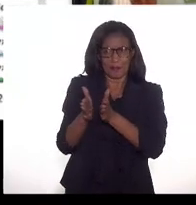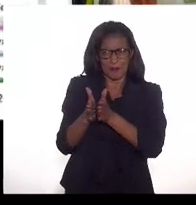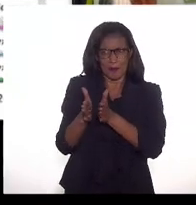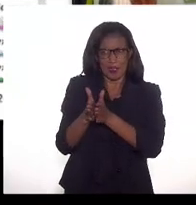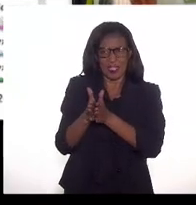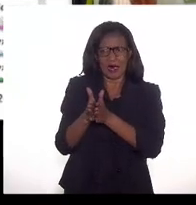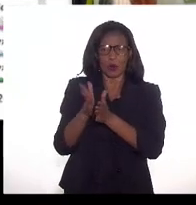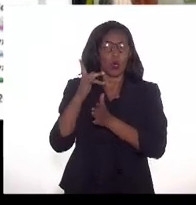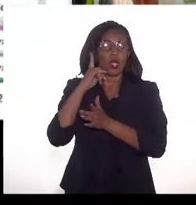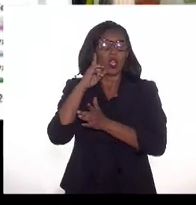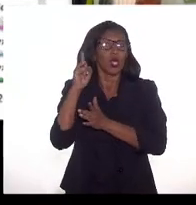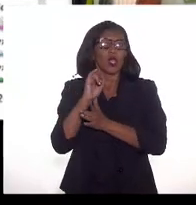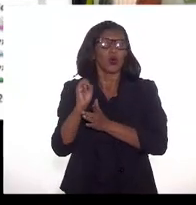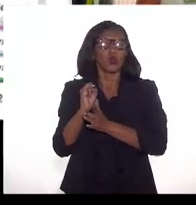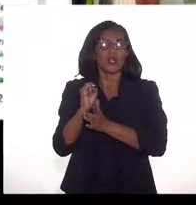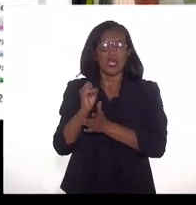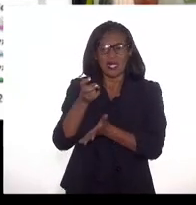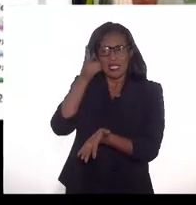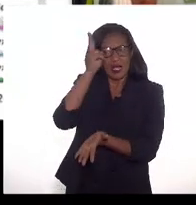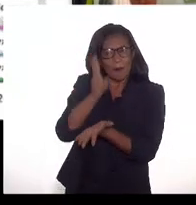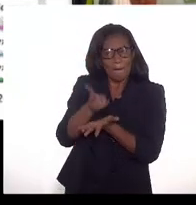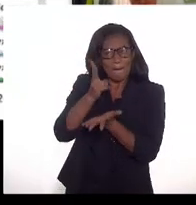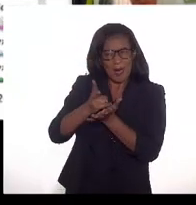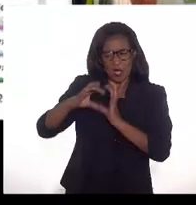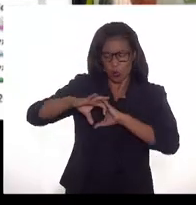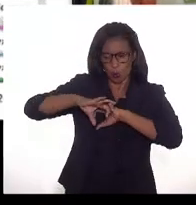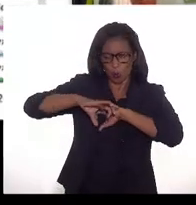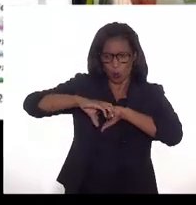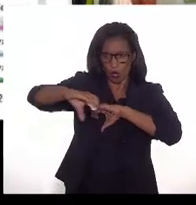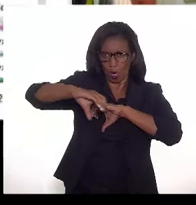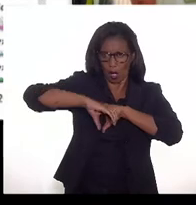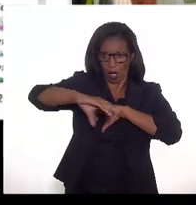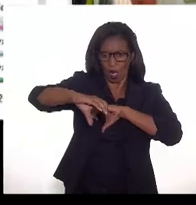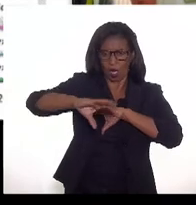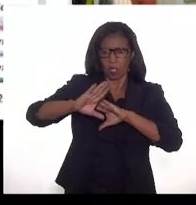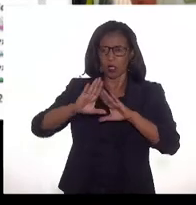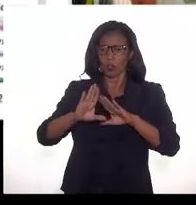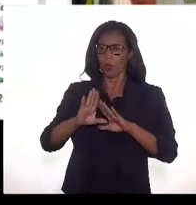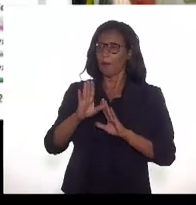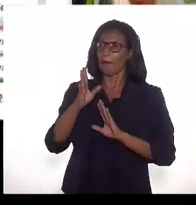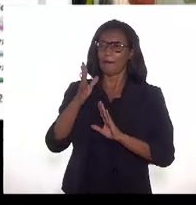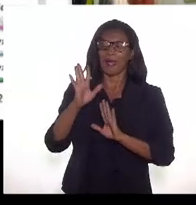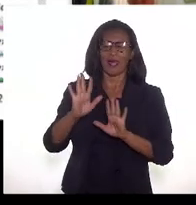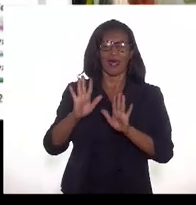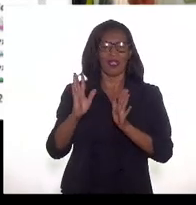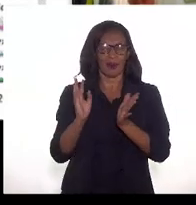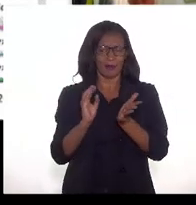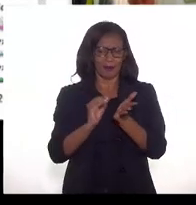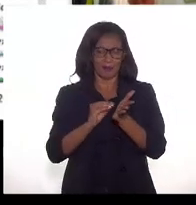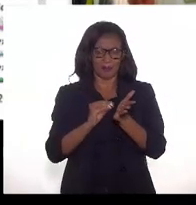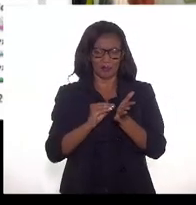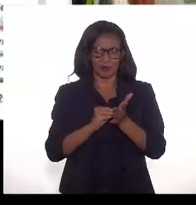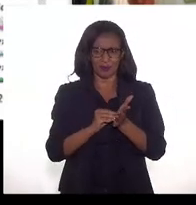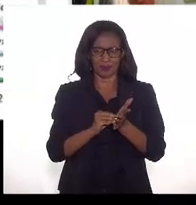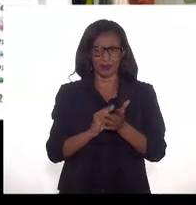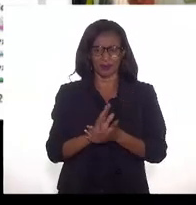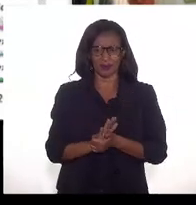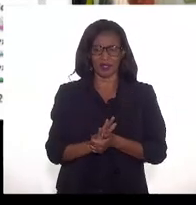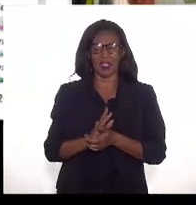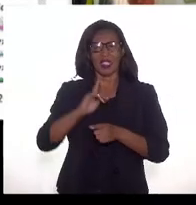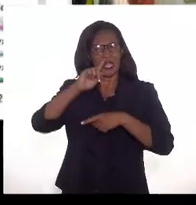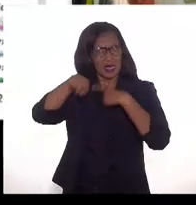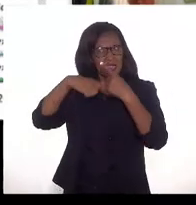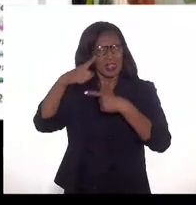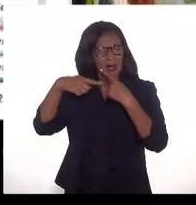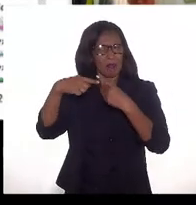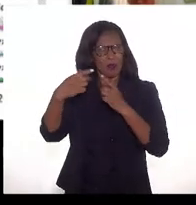engatando ou só estava usando a mesma faixa ali, mas era um duto diferente. A pergunta fica depois para a NP,